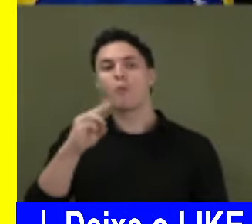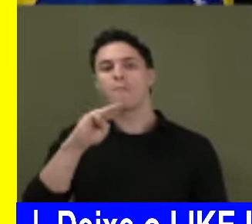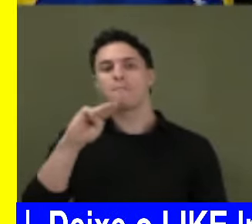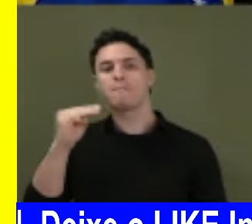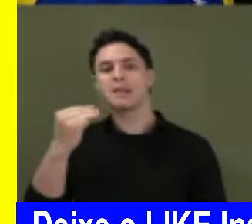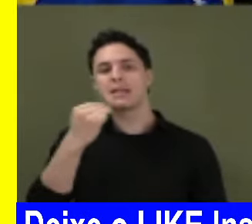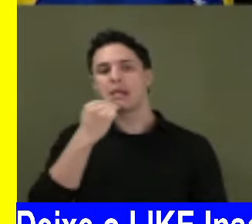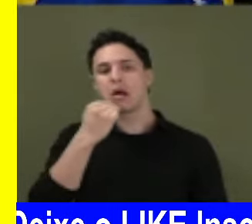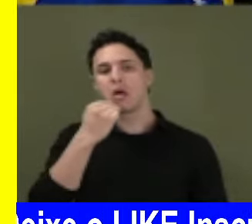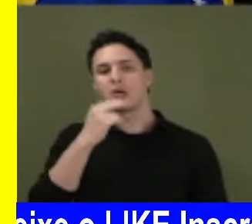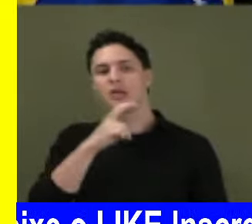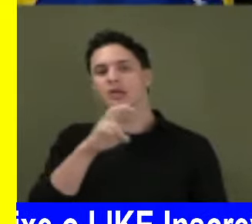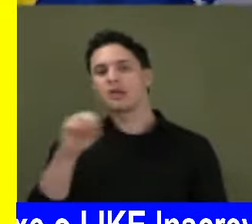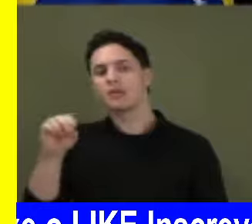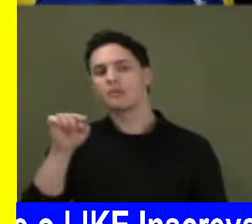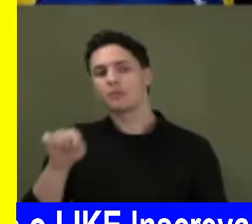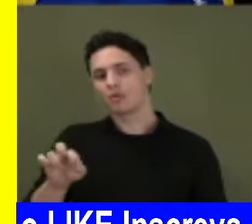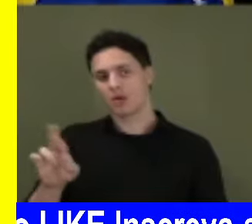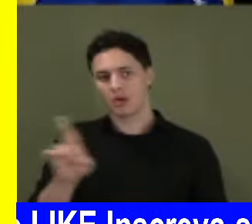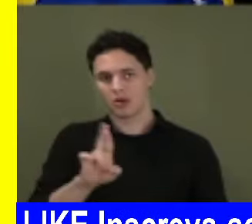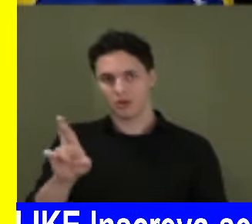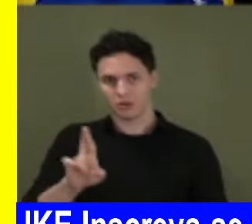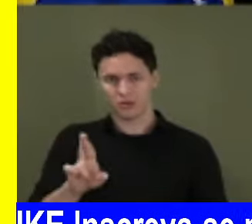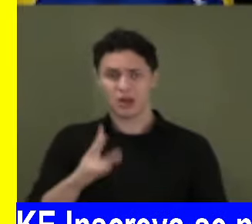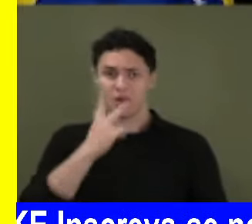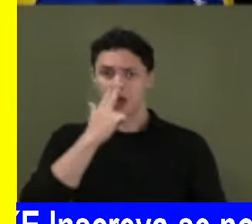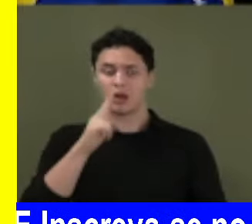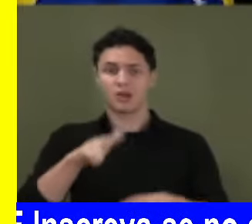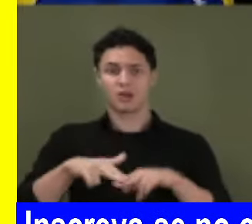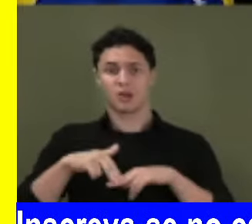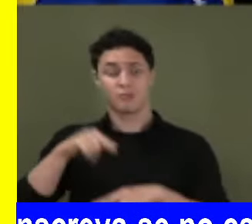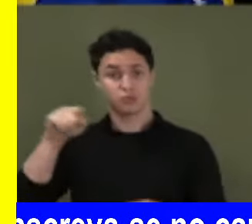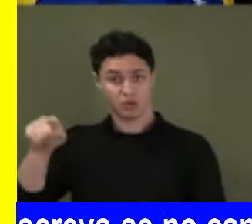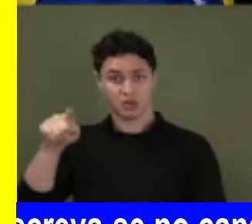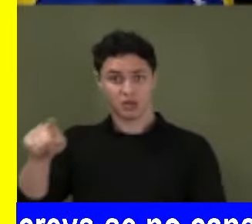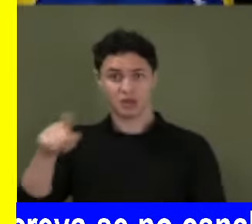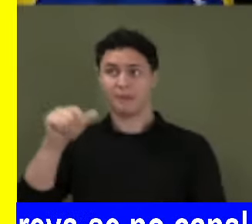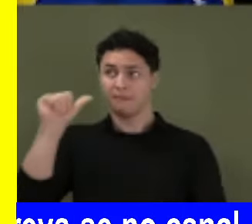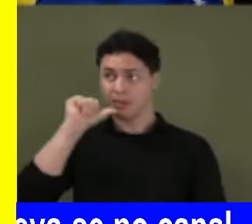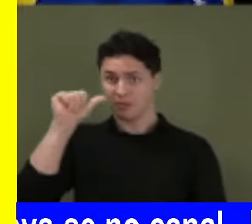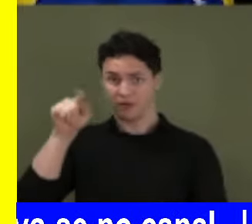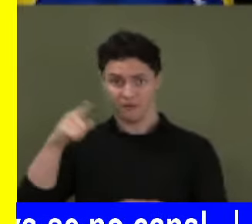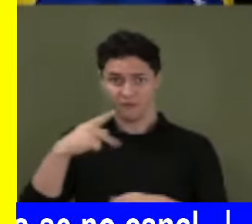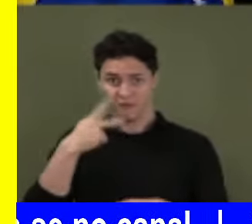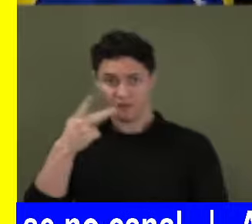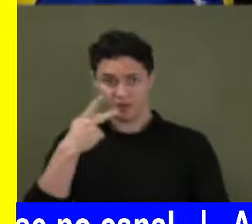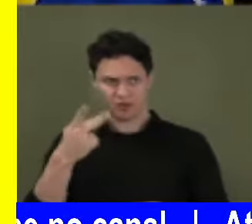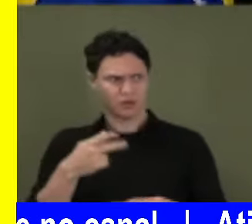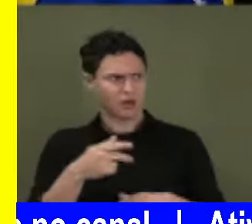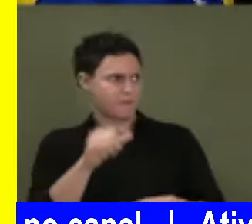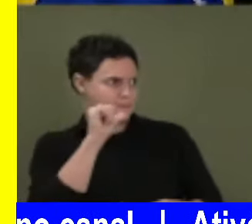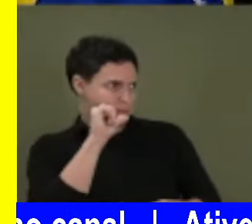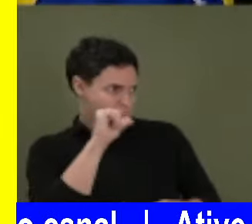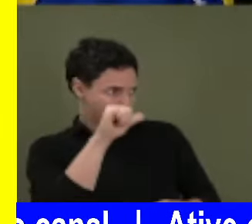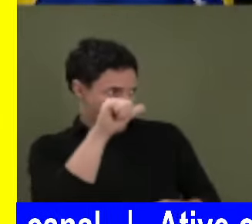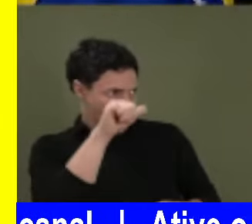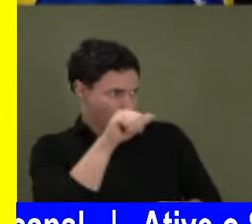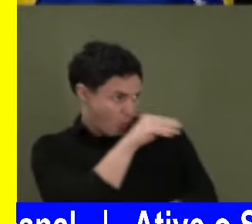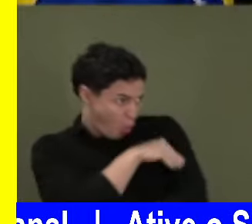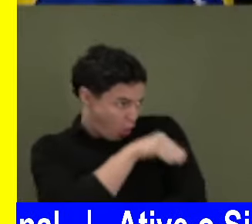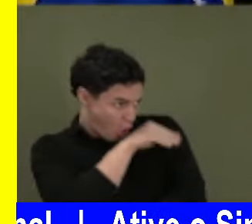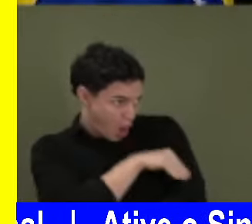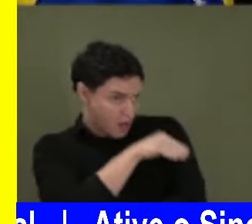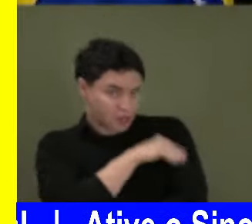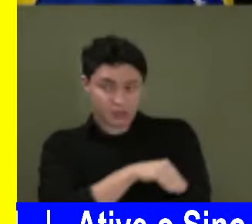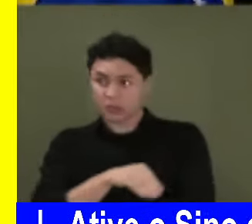Acho que é por isso que a Primeira Dama vem falando tantas negras aí, viu? Senador, bebida alcoólica? Bebida alcoólica, é 1 milhão